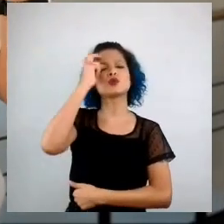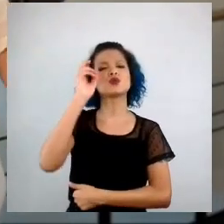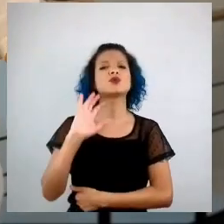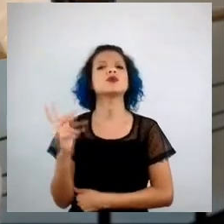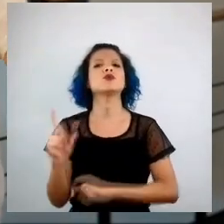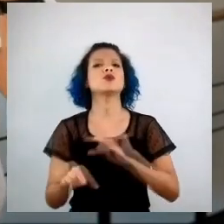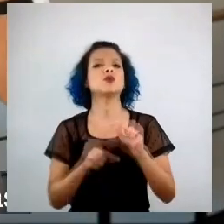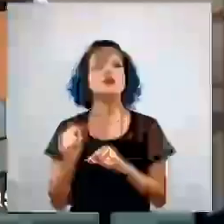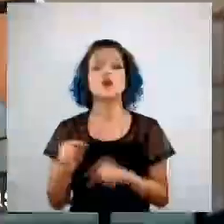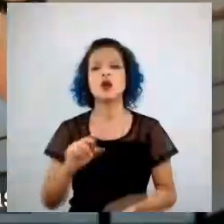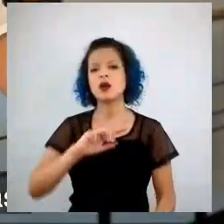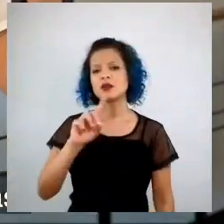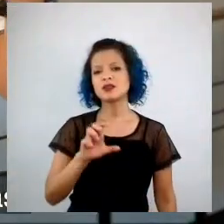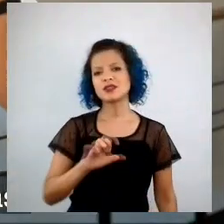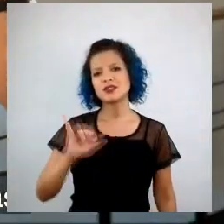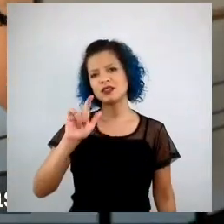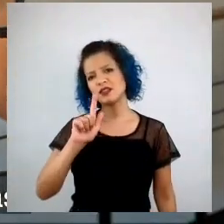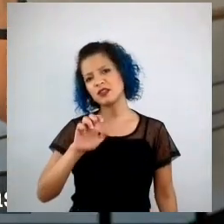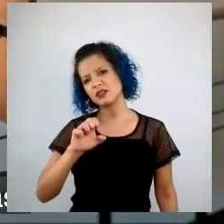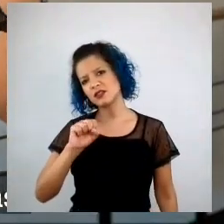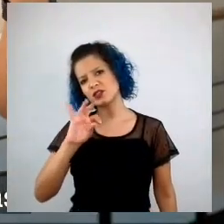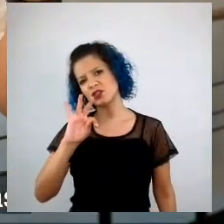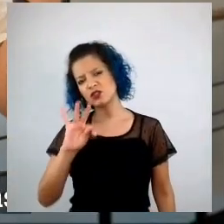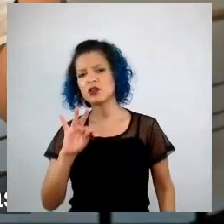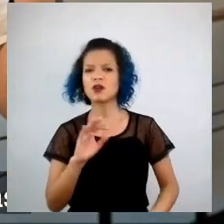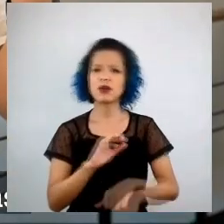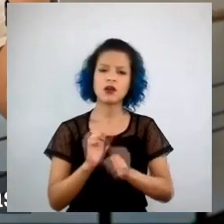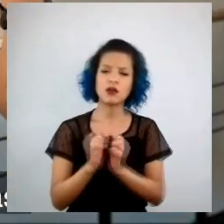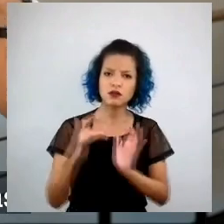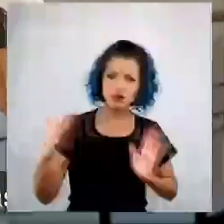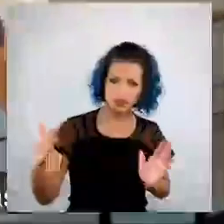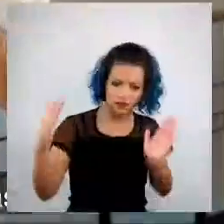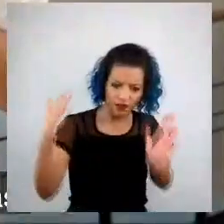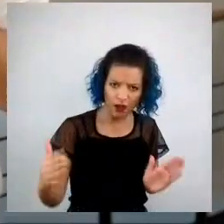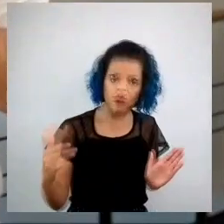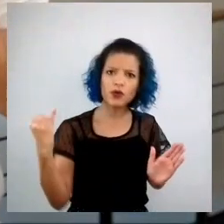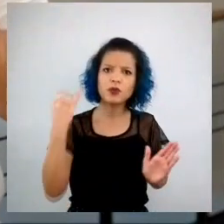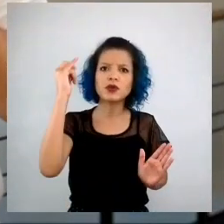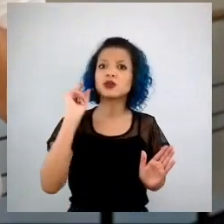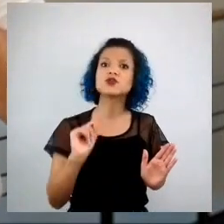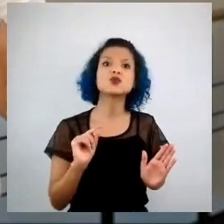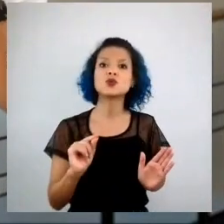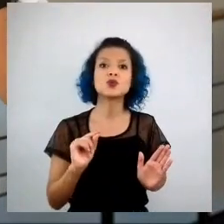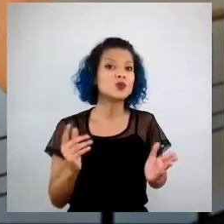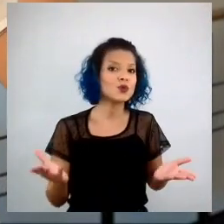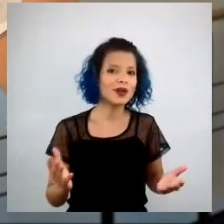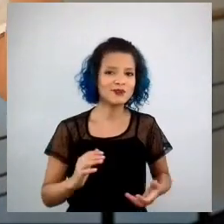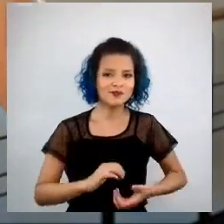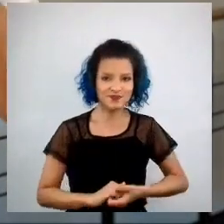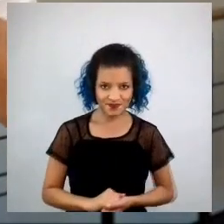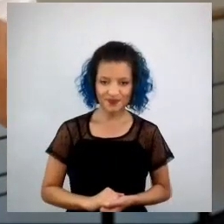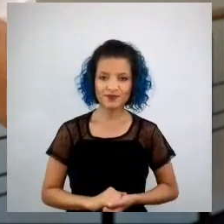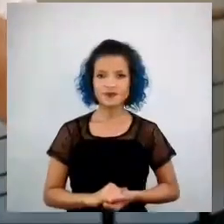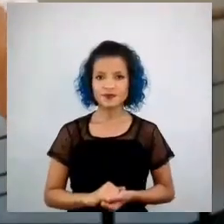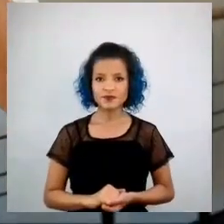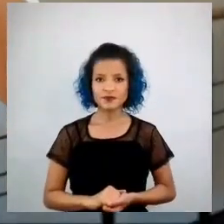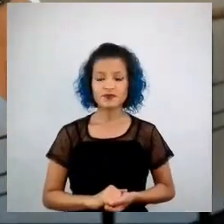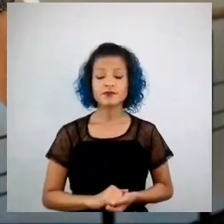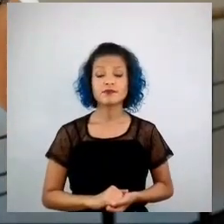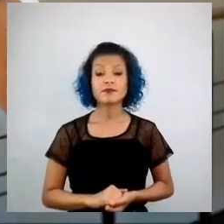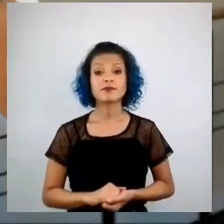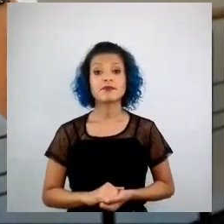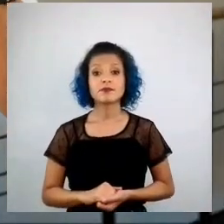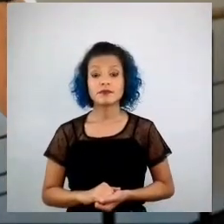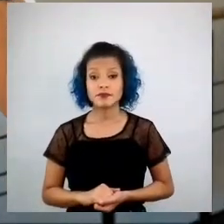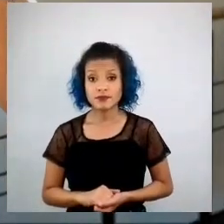é o espírito do tempo, o que é relevante para as suas respectivas audiências. E nessa jornada, né, assim, de desenvolver